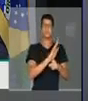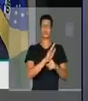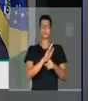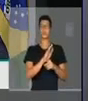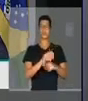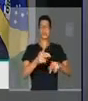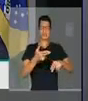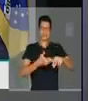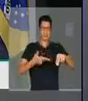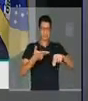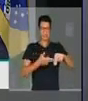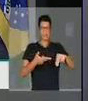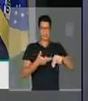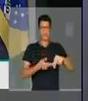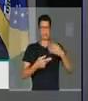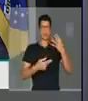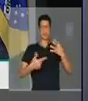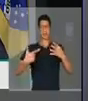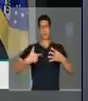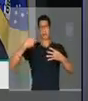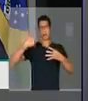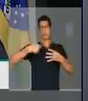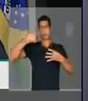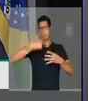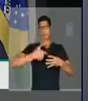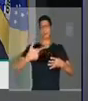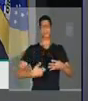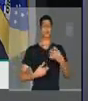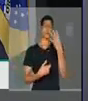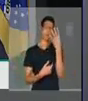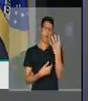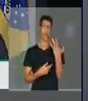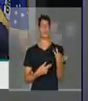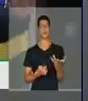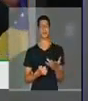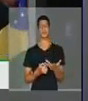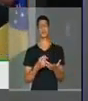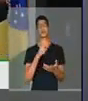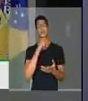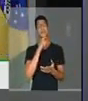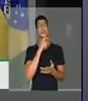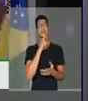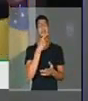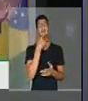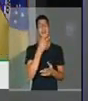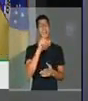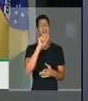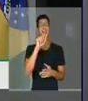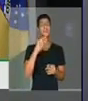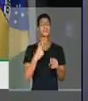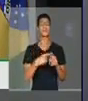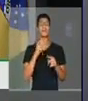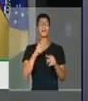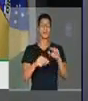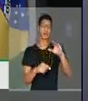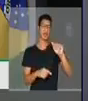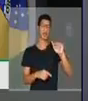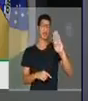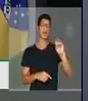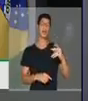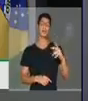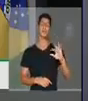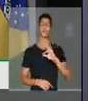múltiplos ferimentos e quatro balaços no corpo. Ninguém vai falar nisso porque é um cabo da